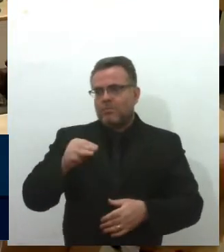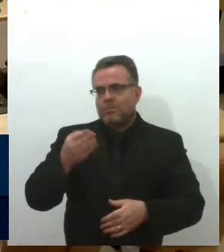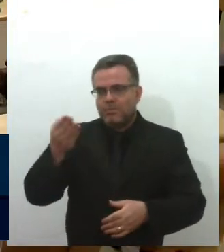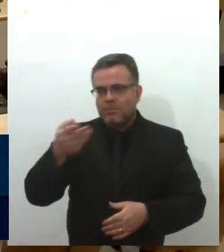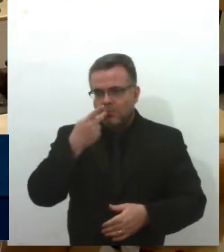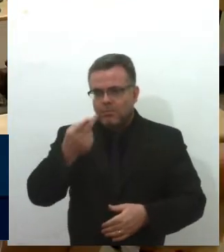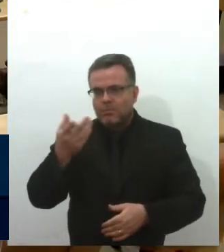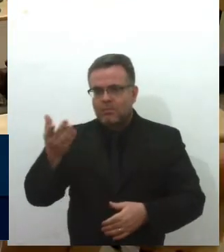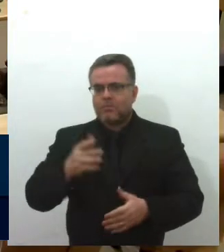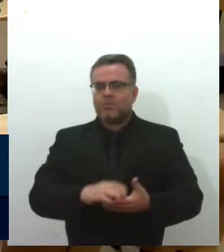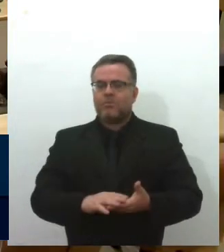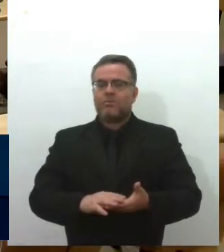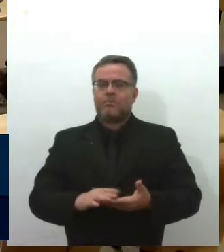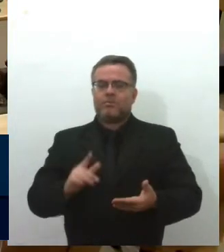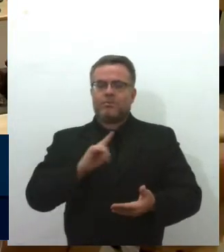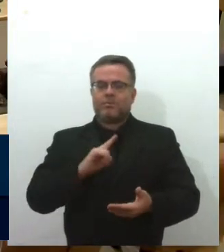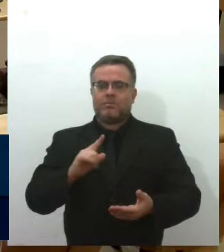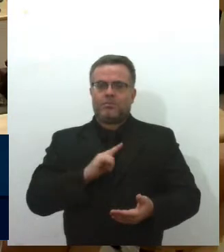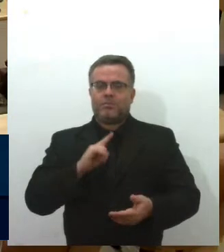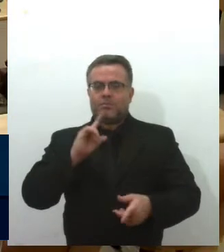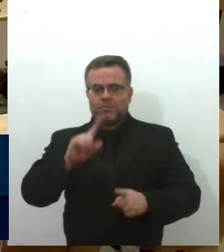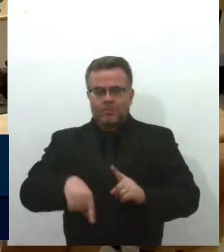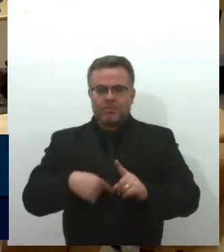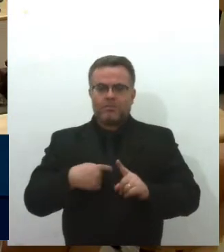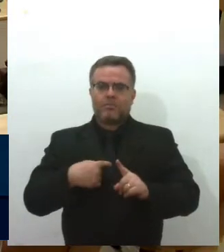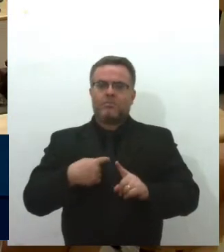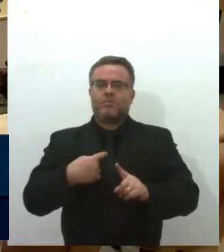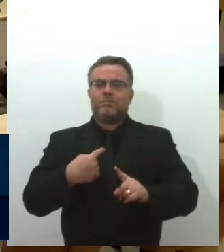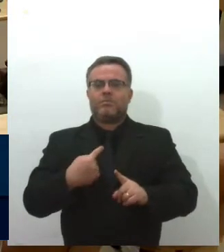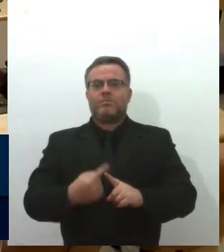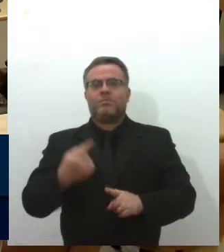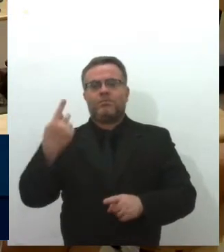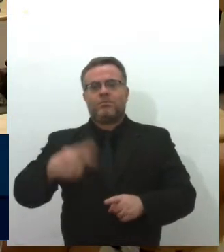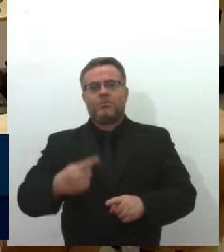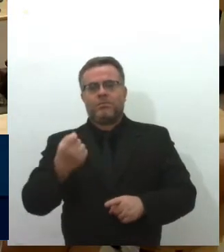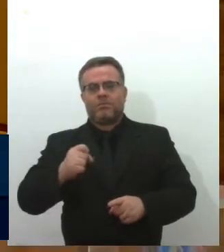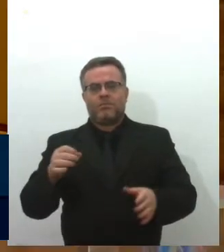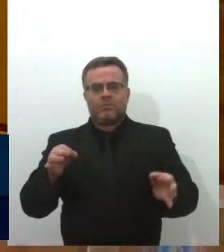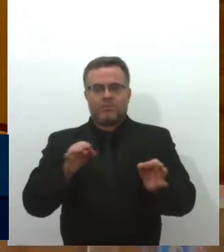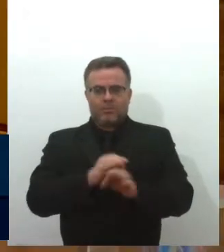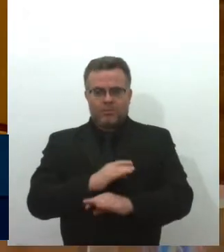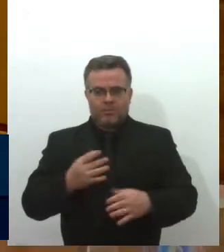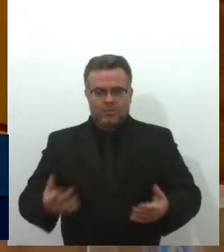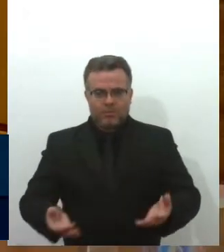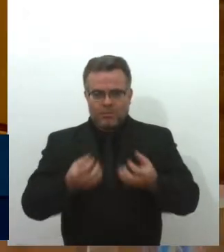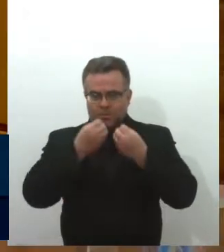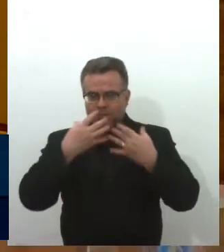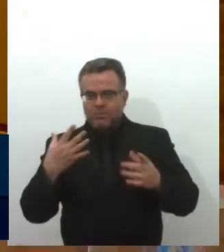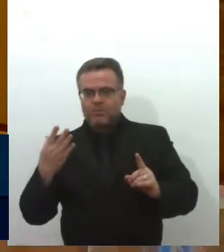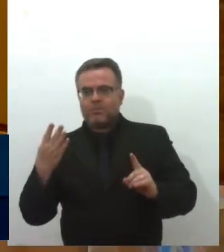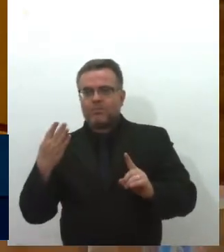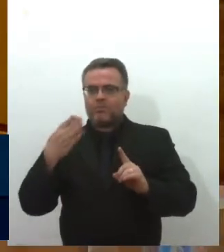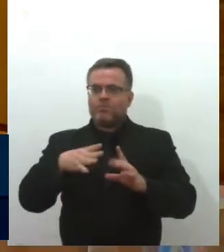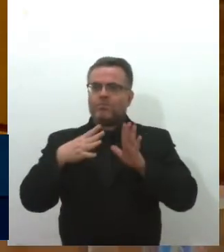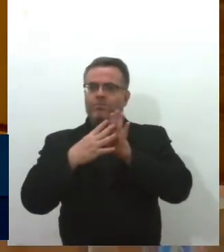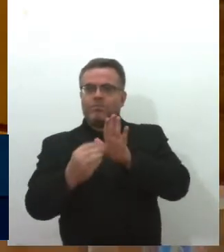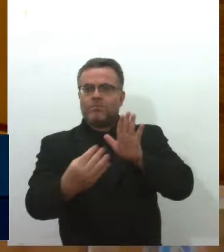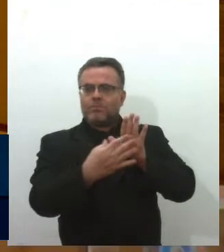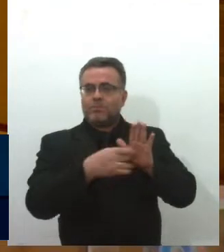deputado, haverá de se multiplicar no Estado de Sergipe. Os bons exemplos precisam ser